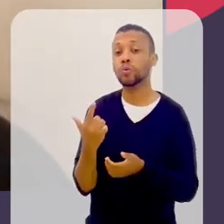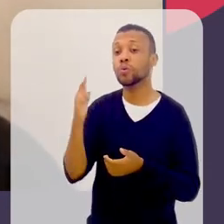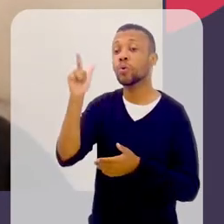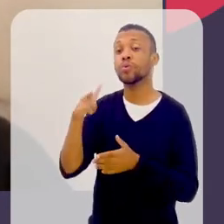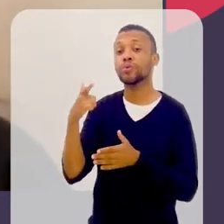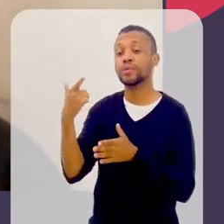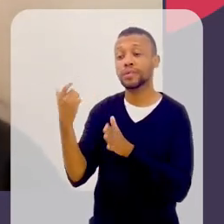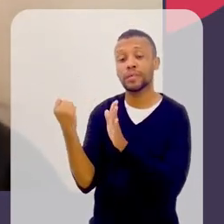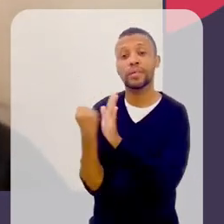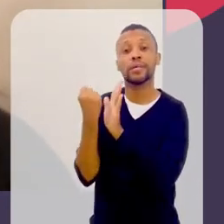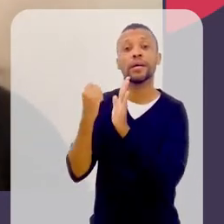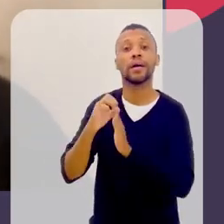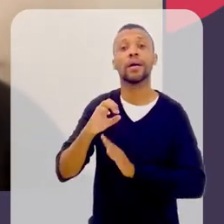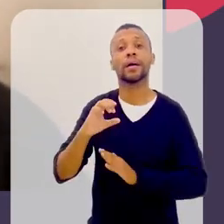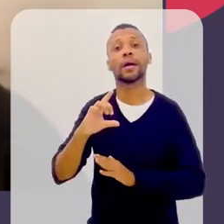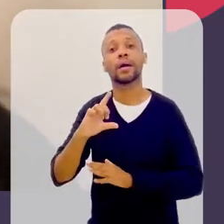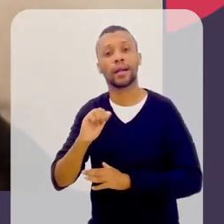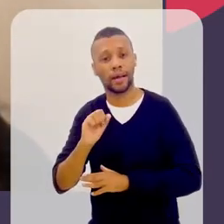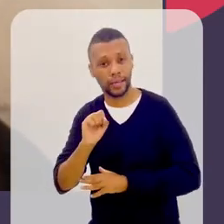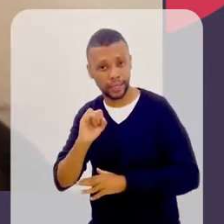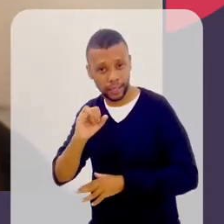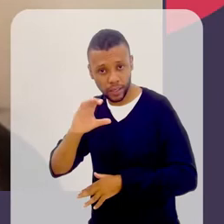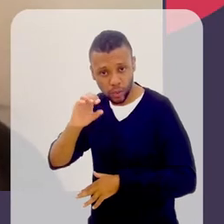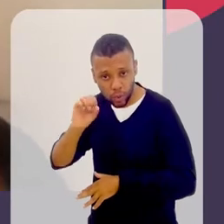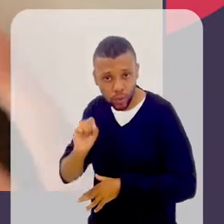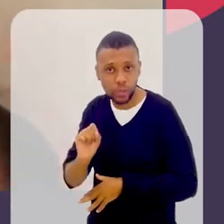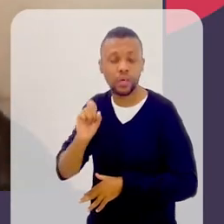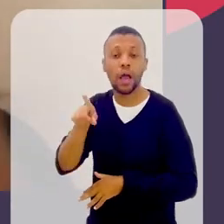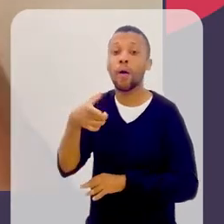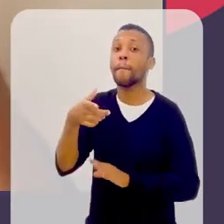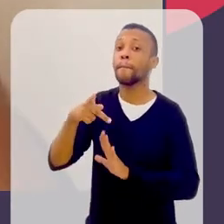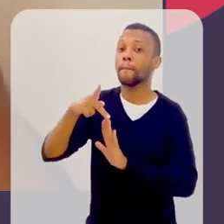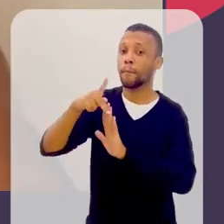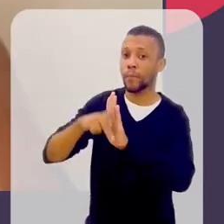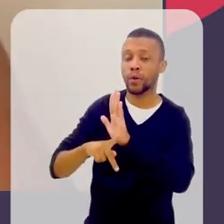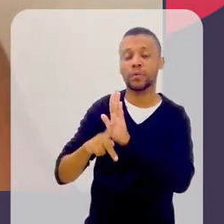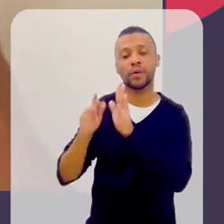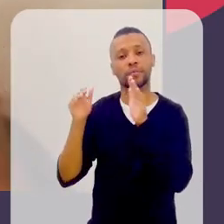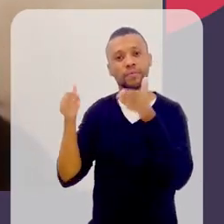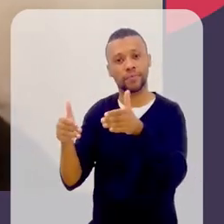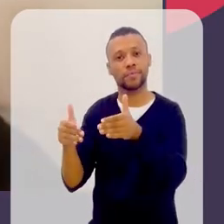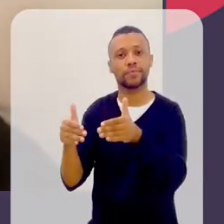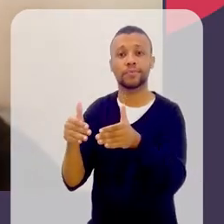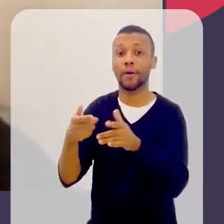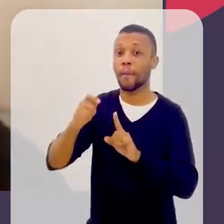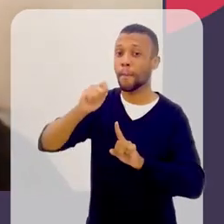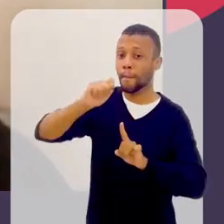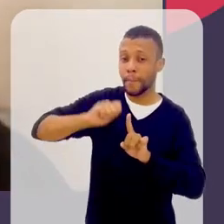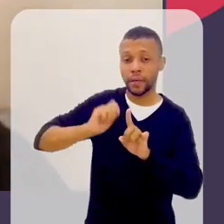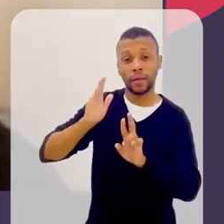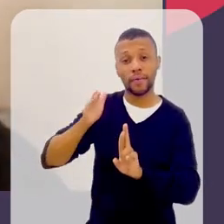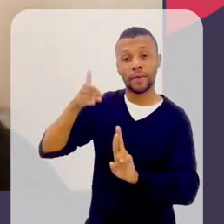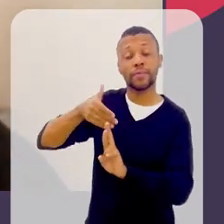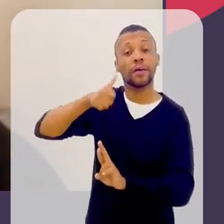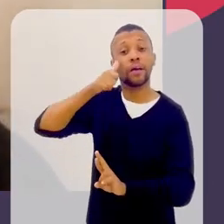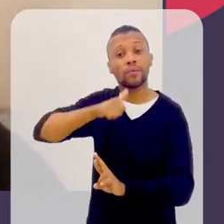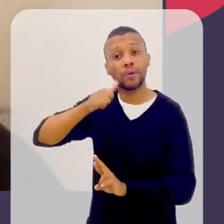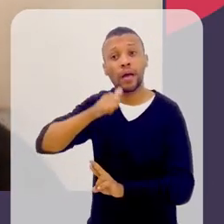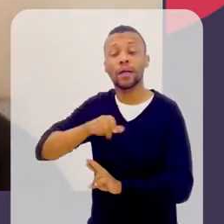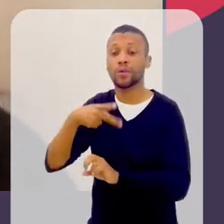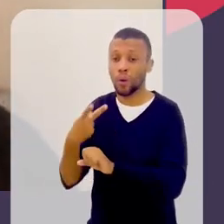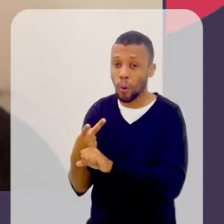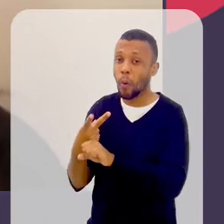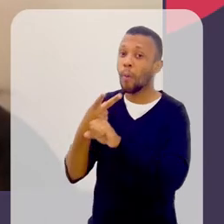é parte de um projeto, junto com agora a Cátedra Unesco para a História das Mulheres na Filosofia, Ciência e Cultura, é um